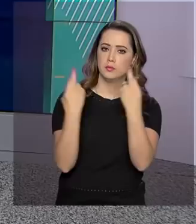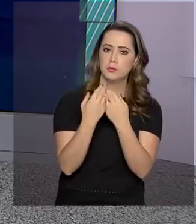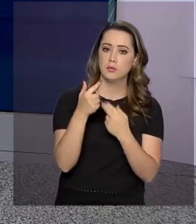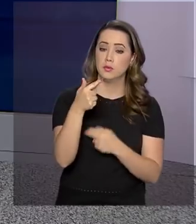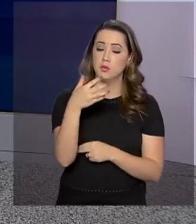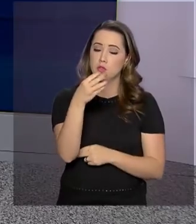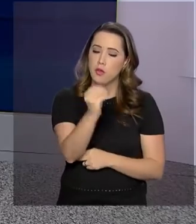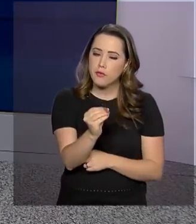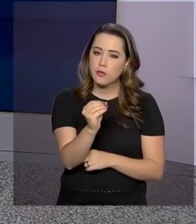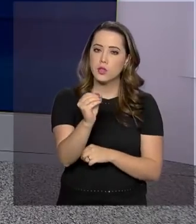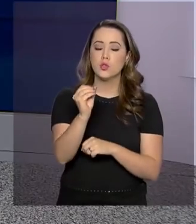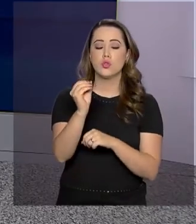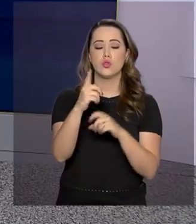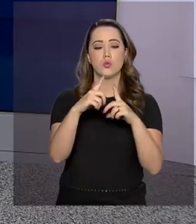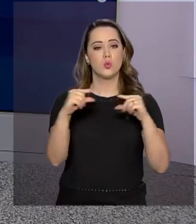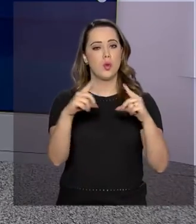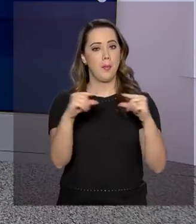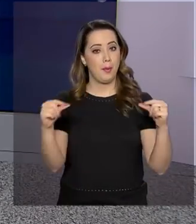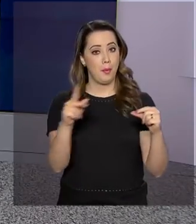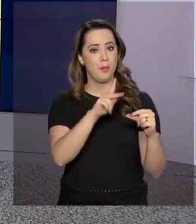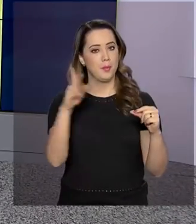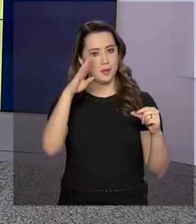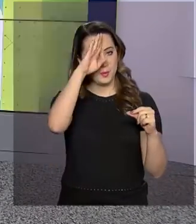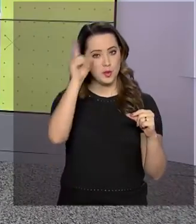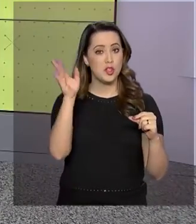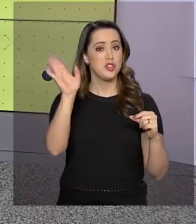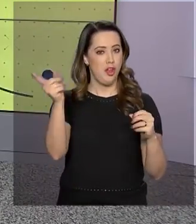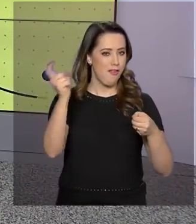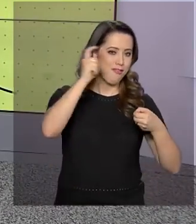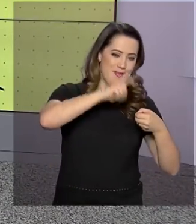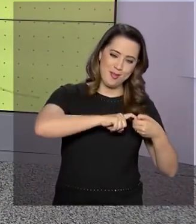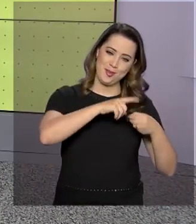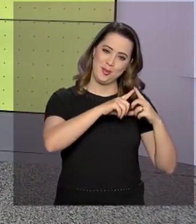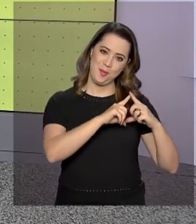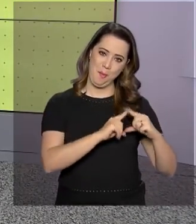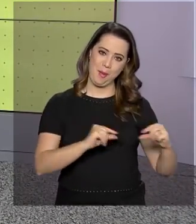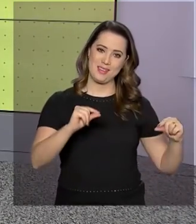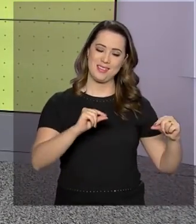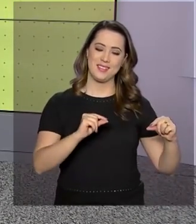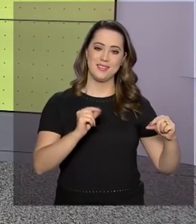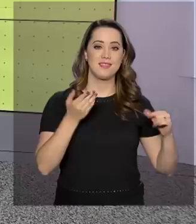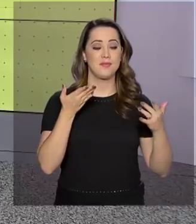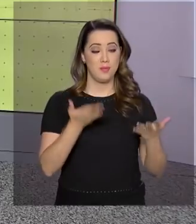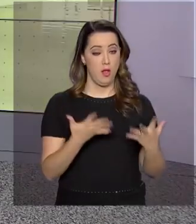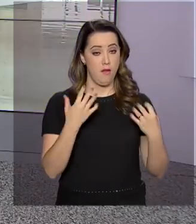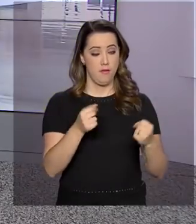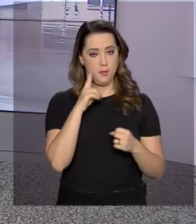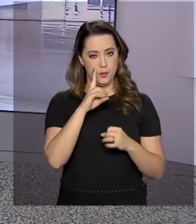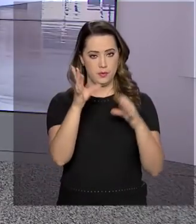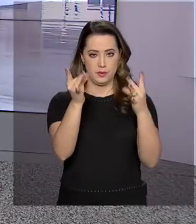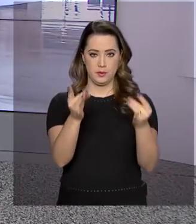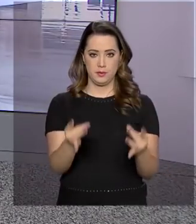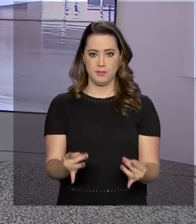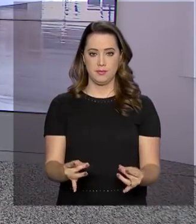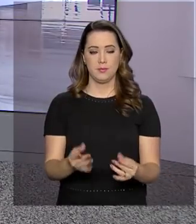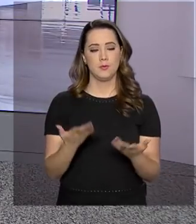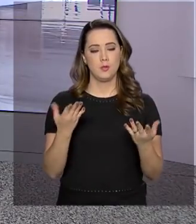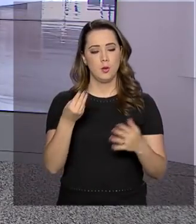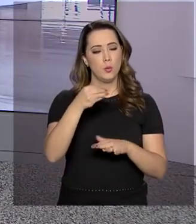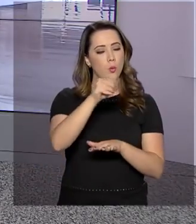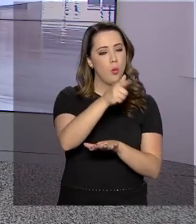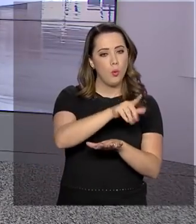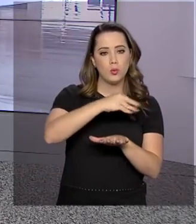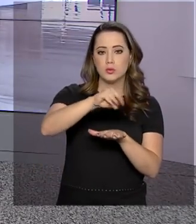Japão, o presidente Jair Bolsonaro já está de volta à Brasília. Nós vamos então conversar com a repórter Luana Karen, que tem outras informações pra gente.